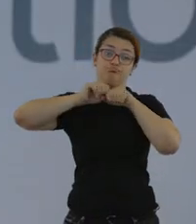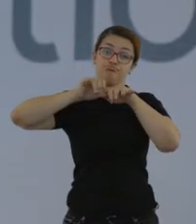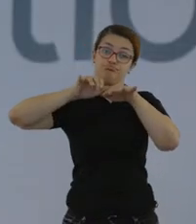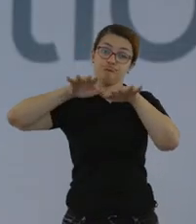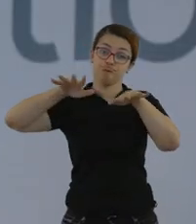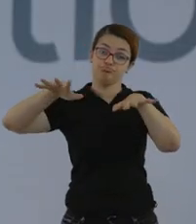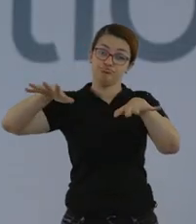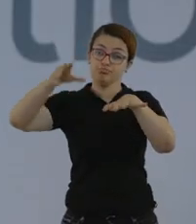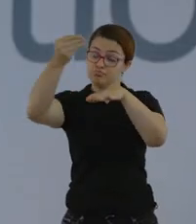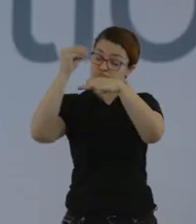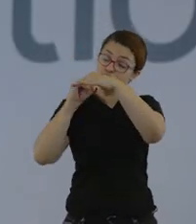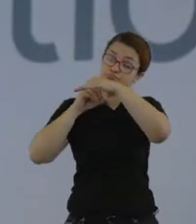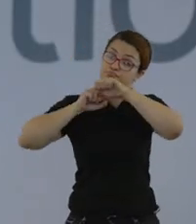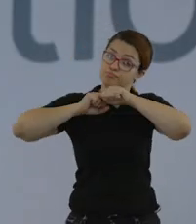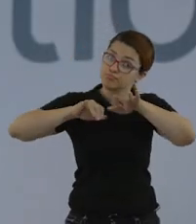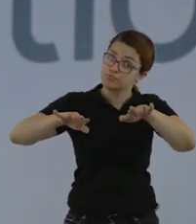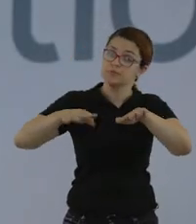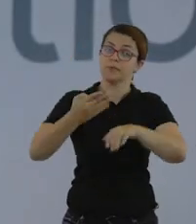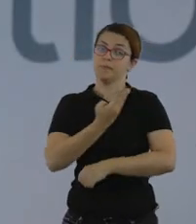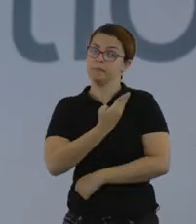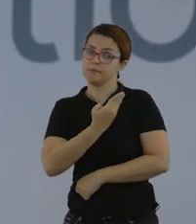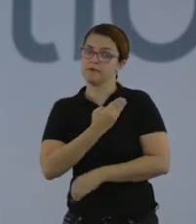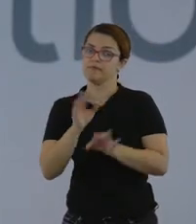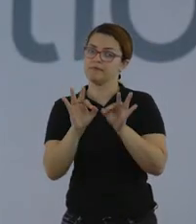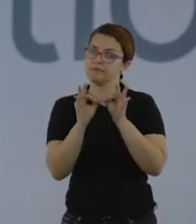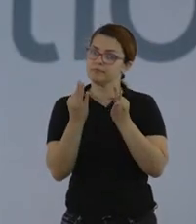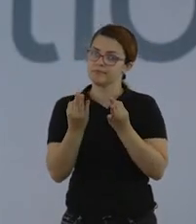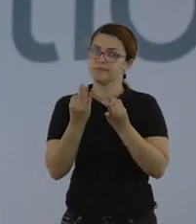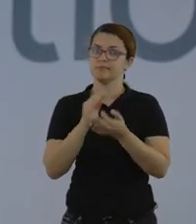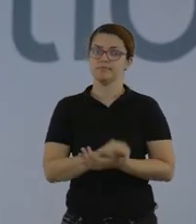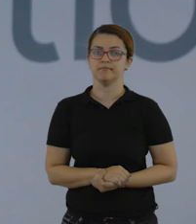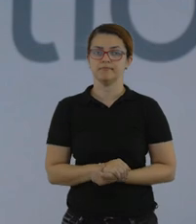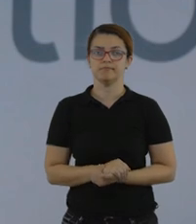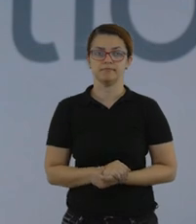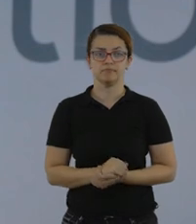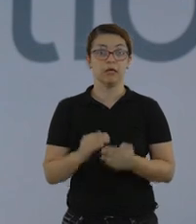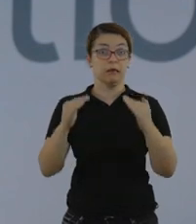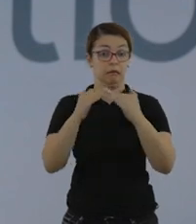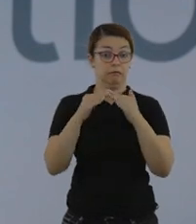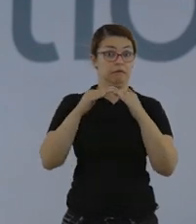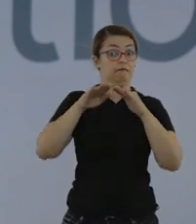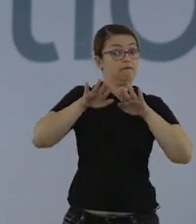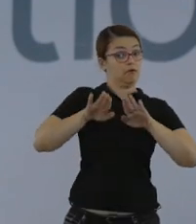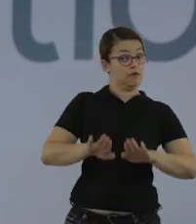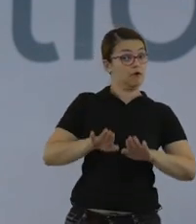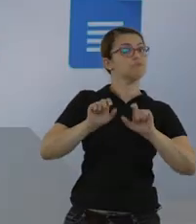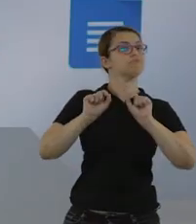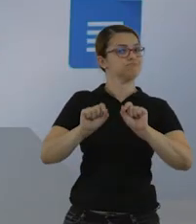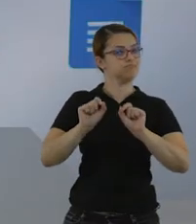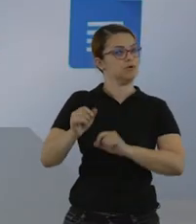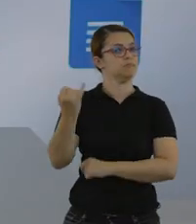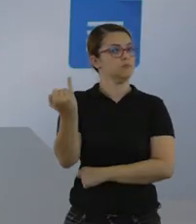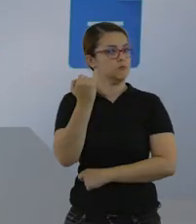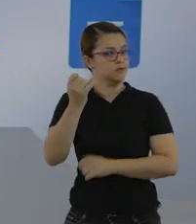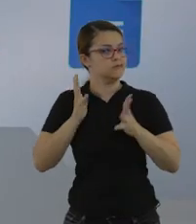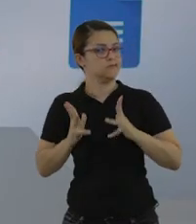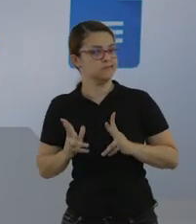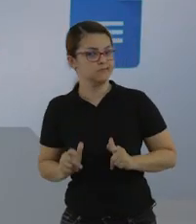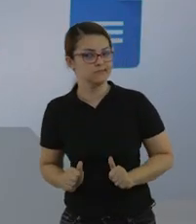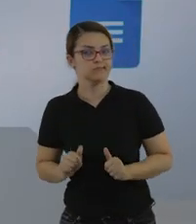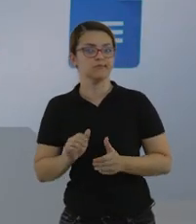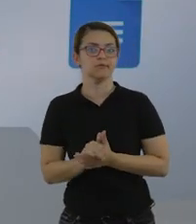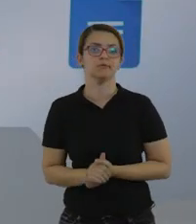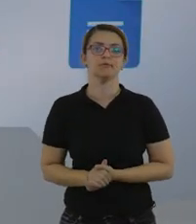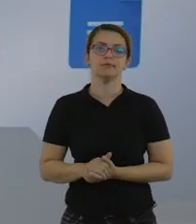se esqueçam de compartilhar com seus colegas e conhecidos. E, mesmo estando em casa, a